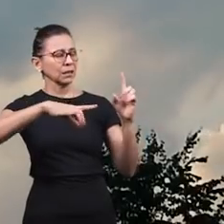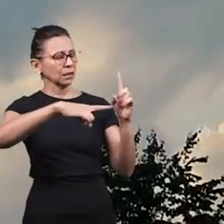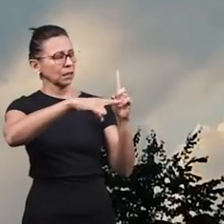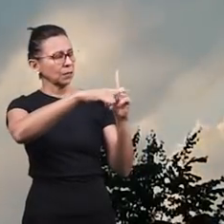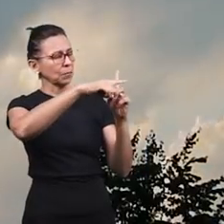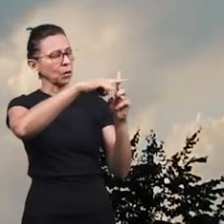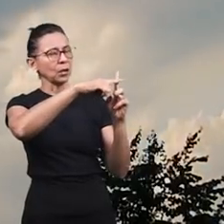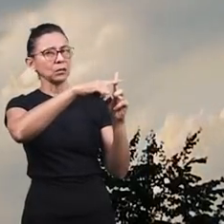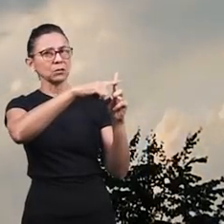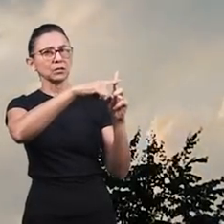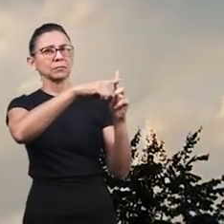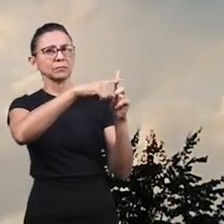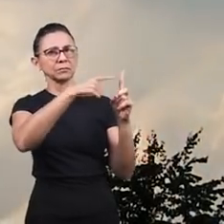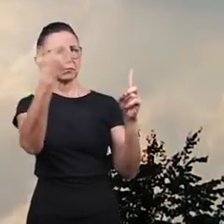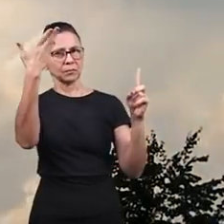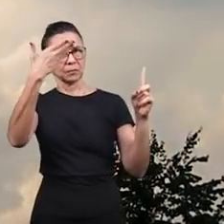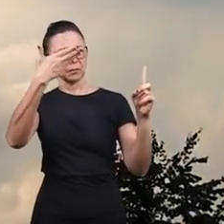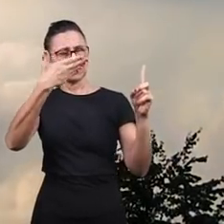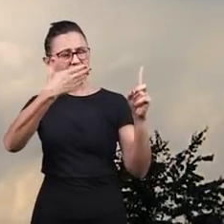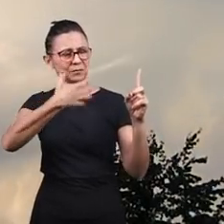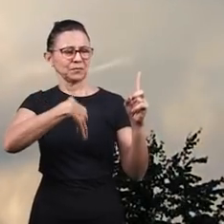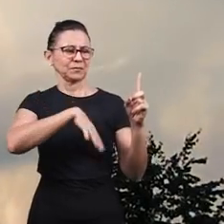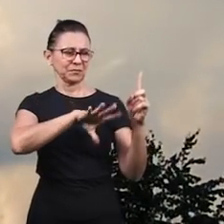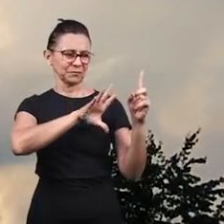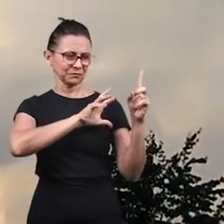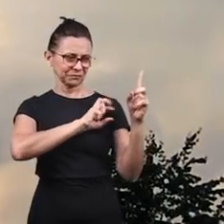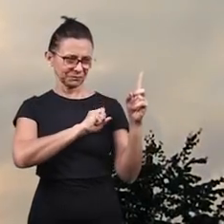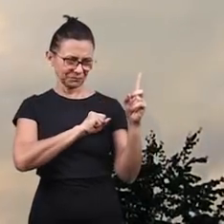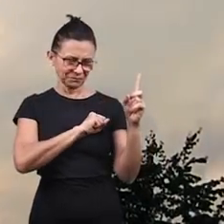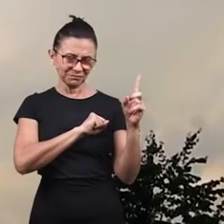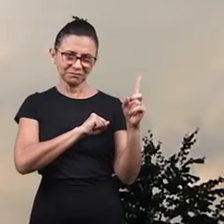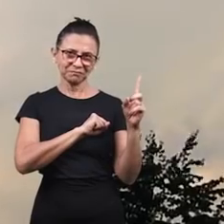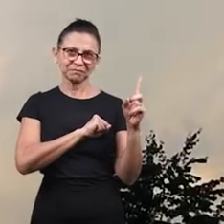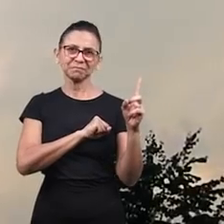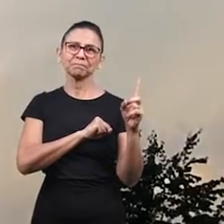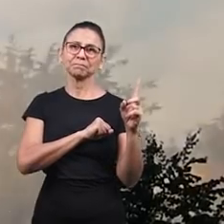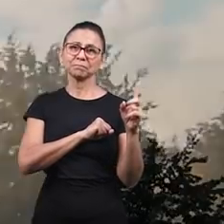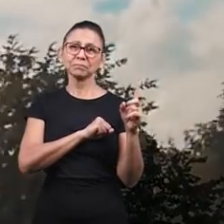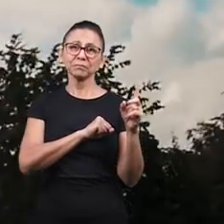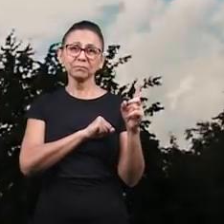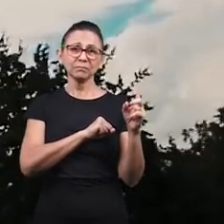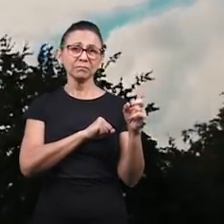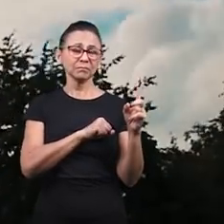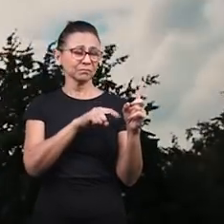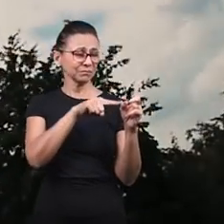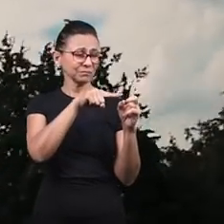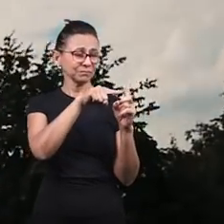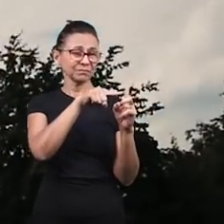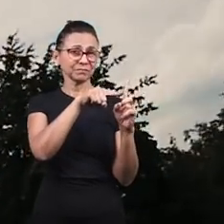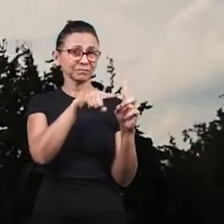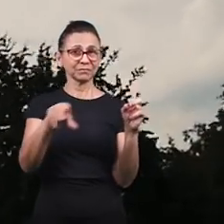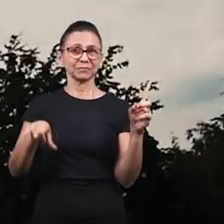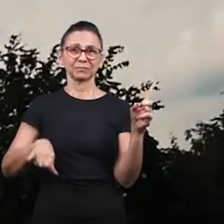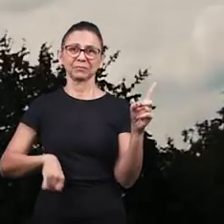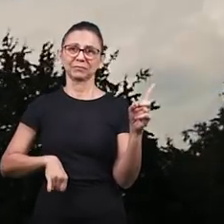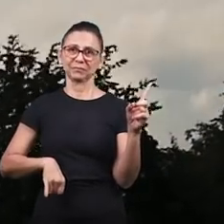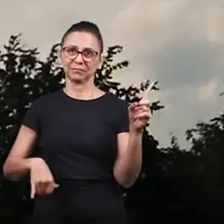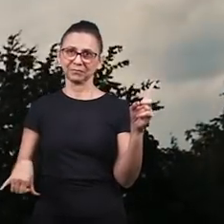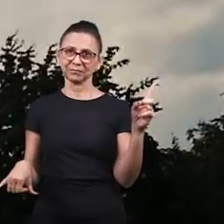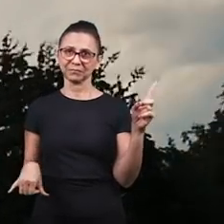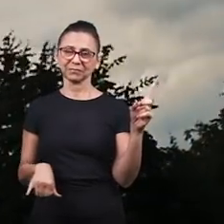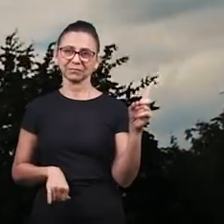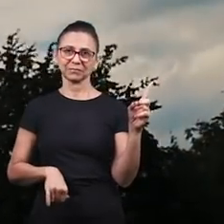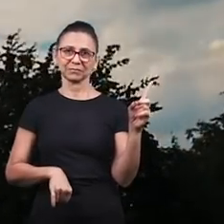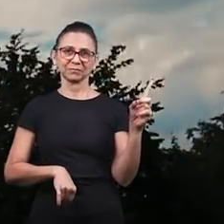Teu sacrifício Marca a luz e dor Como